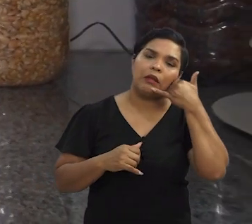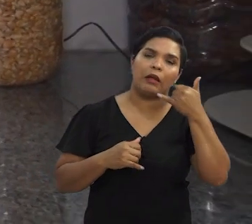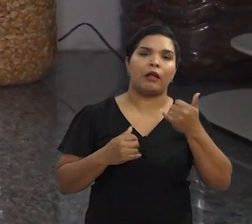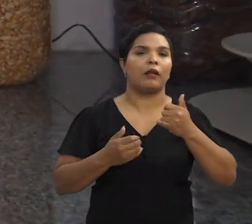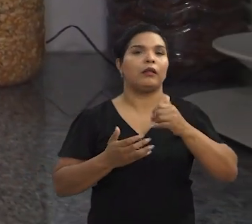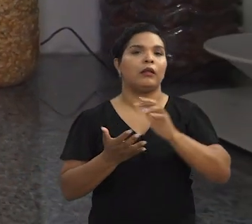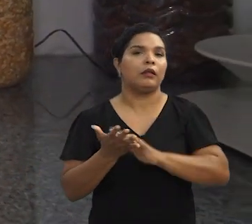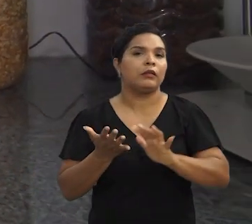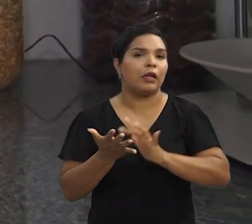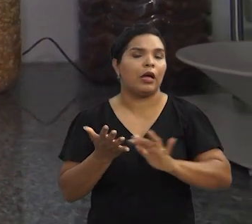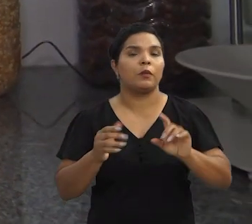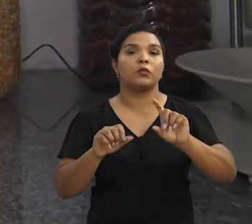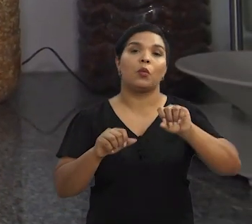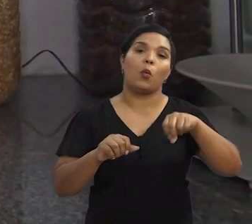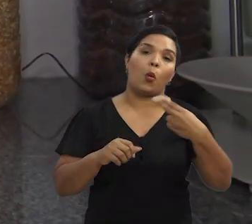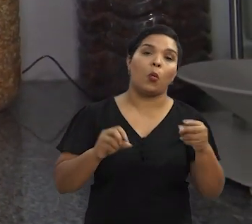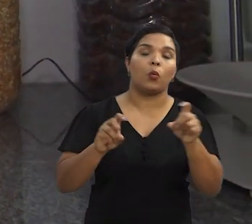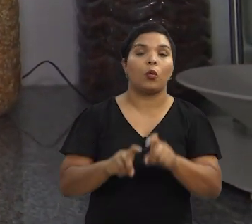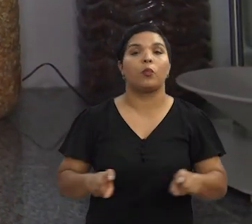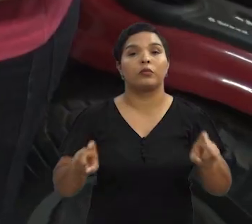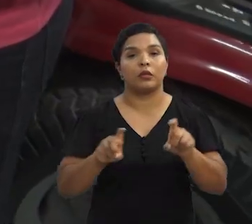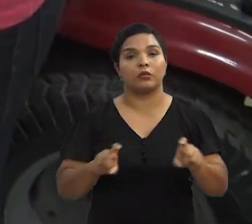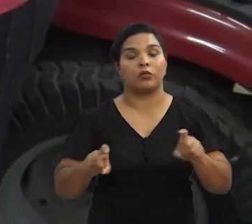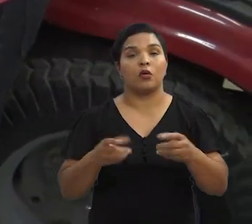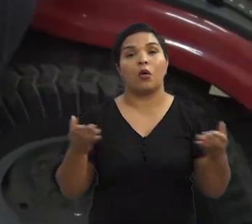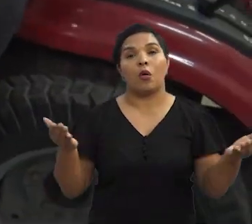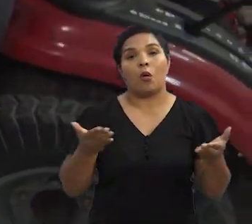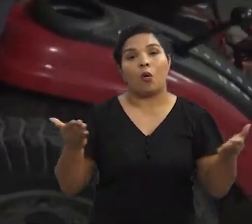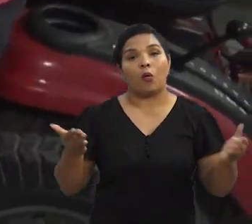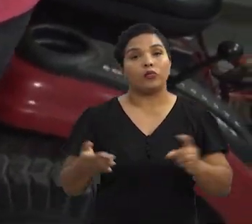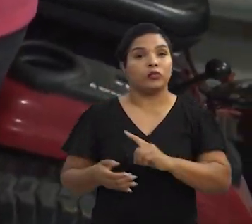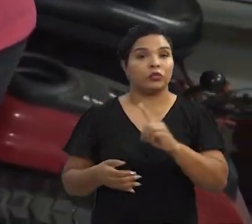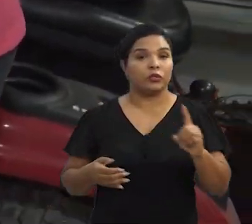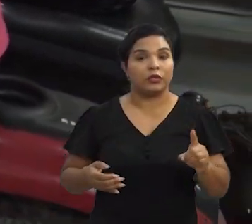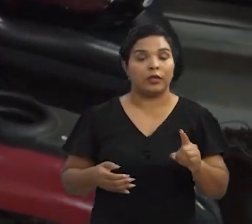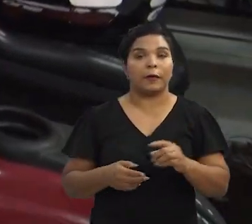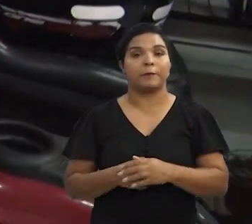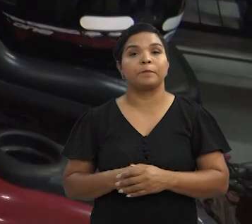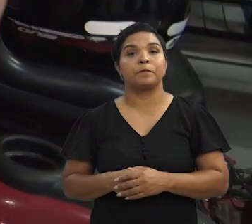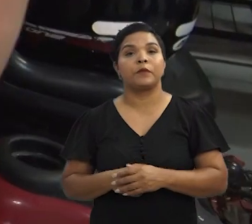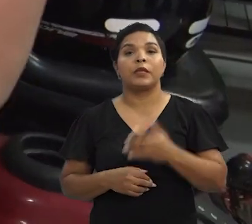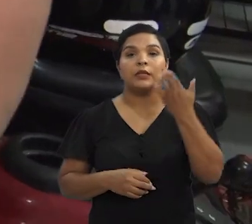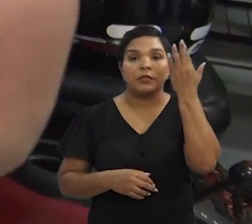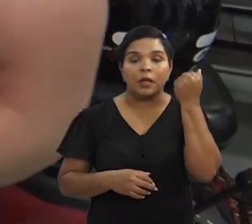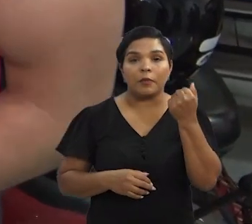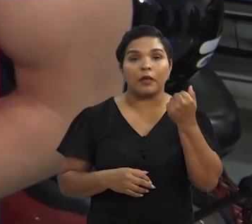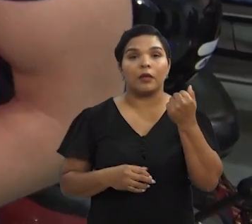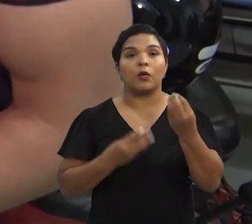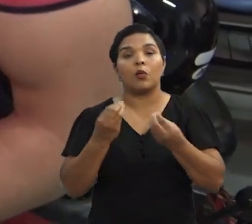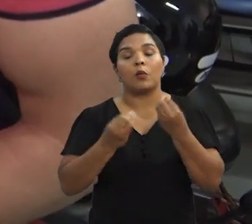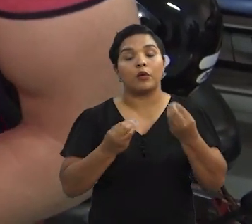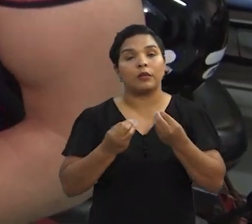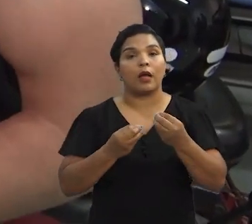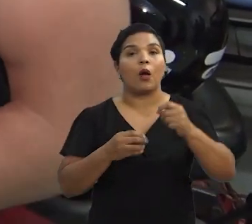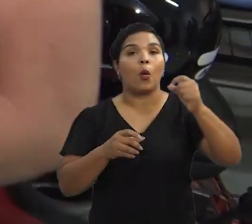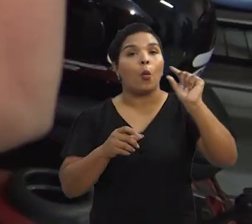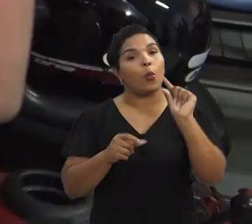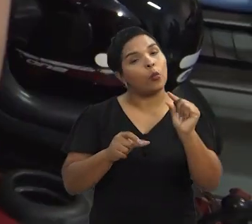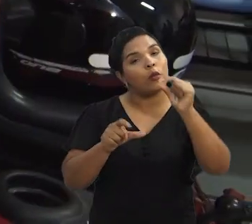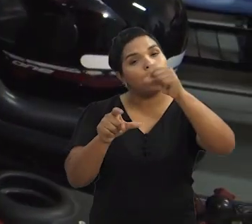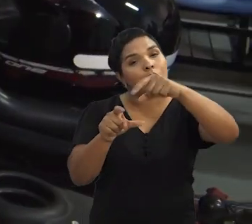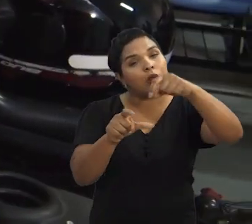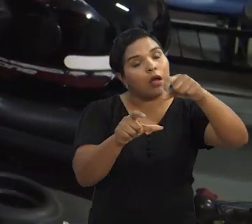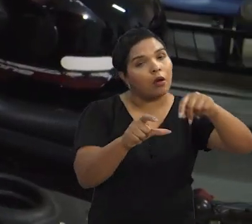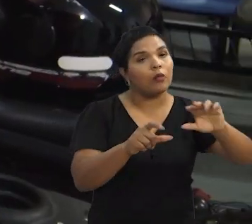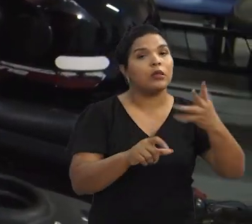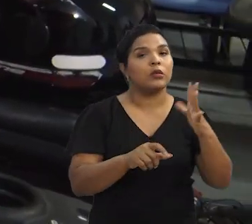celular, tablet ou computador. E hoje em dia, geralmente, é determinado o teor de água dos grãos pelo método da estufa, que